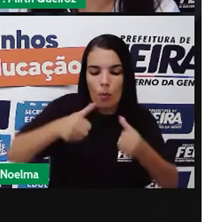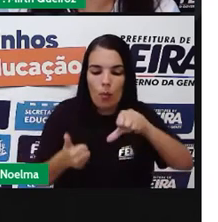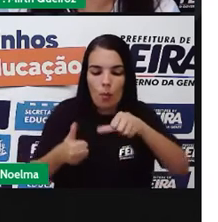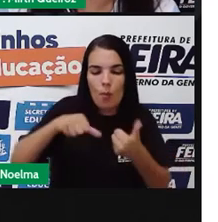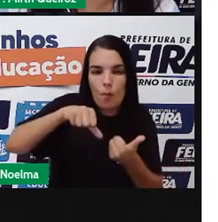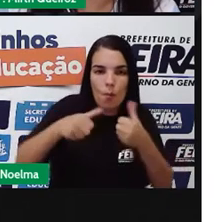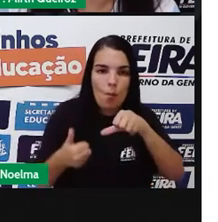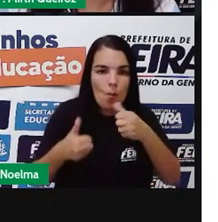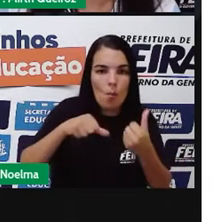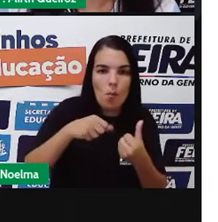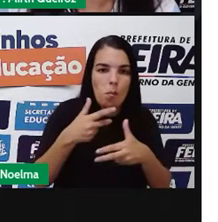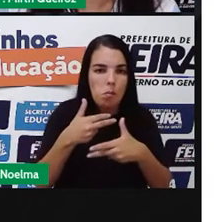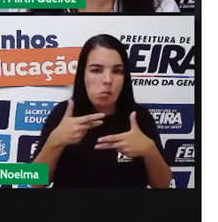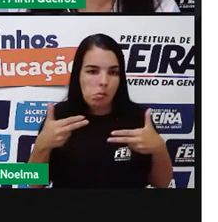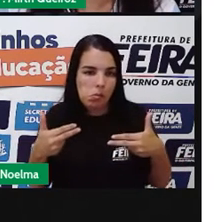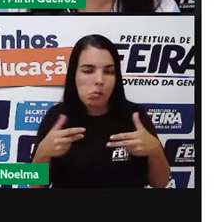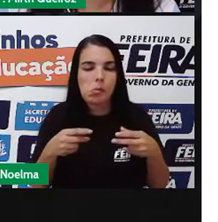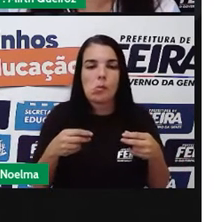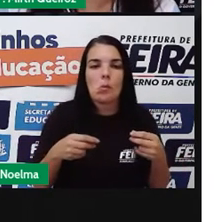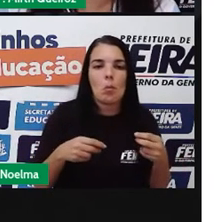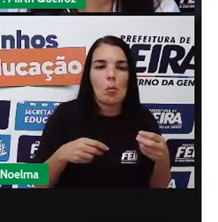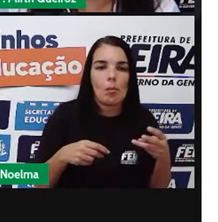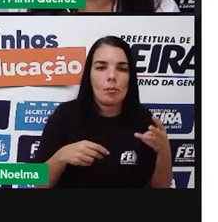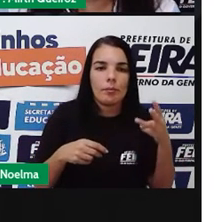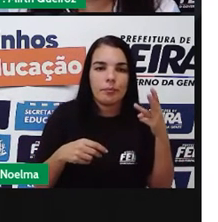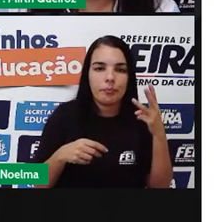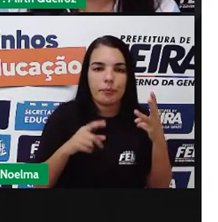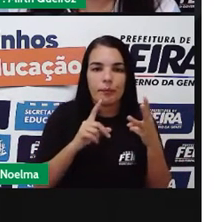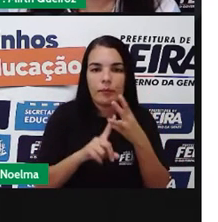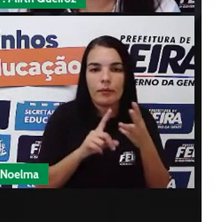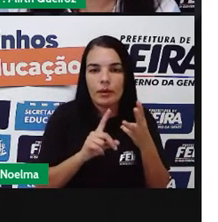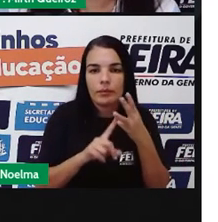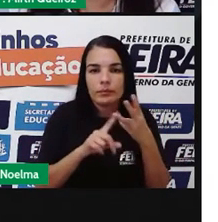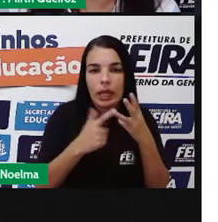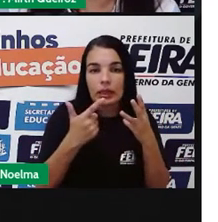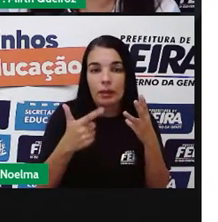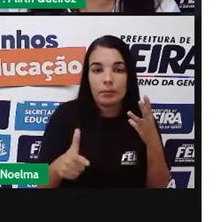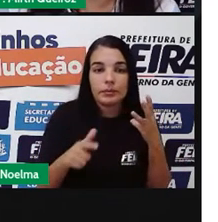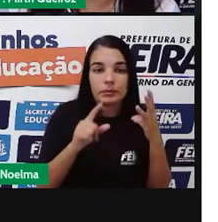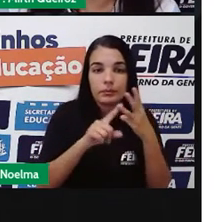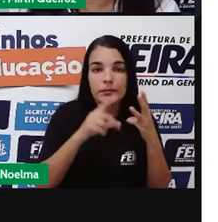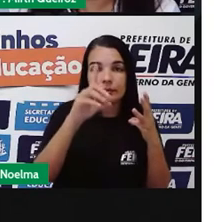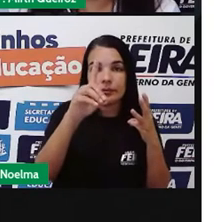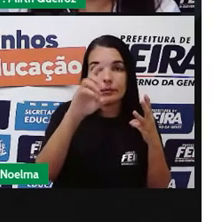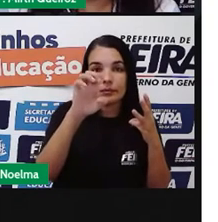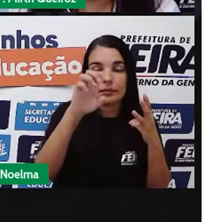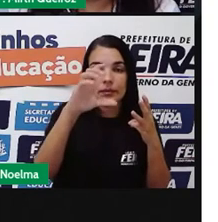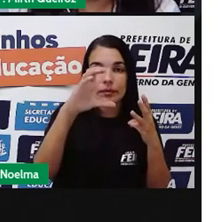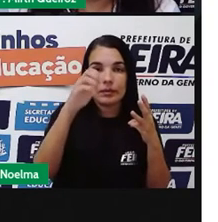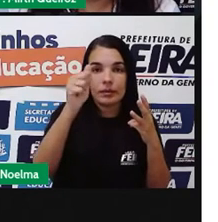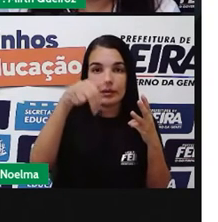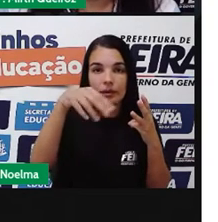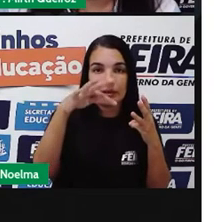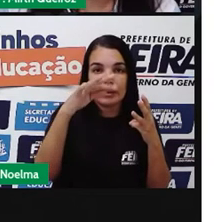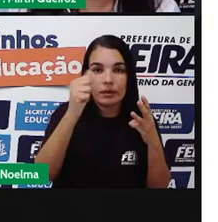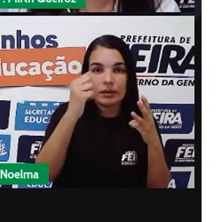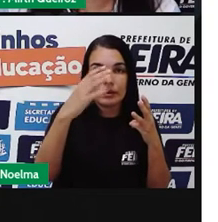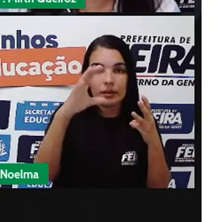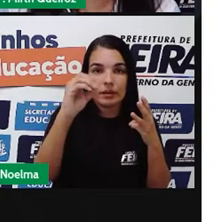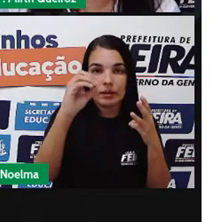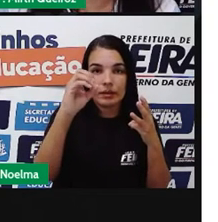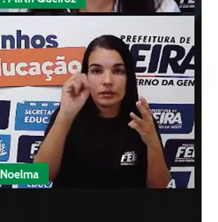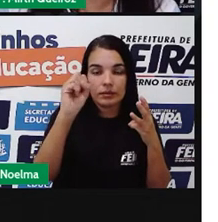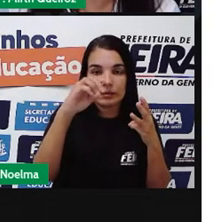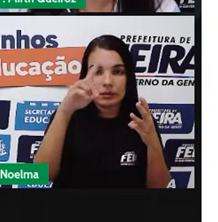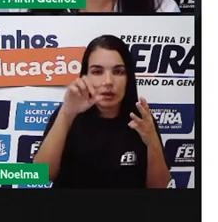cloro que será colocado. Aí vem para a floculação. Depois vai passar pela decantação. Vai